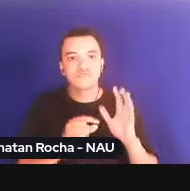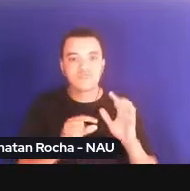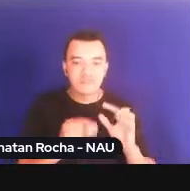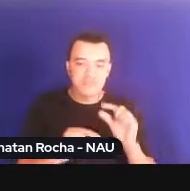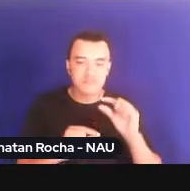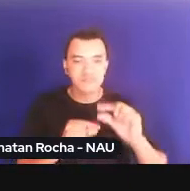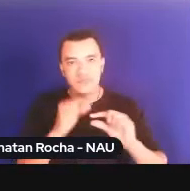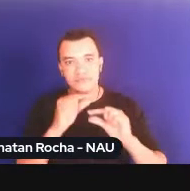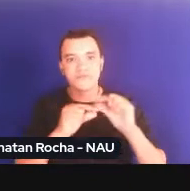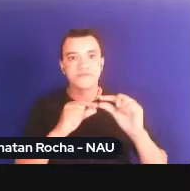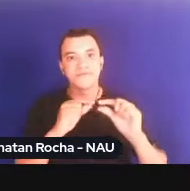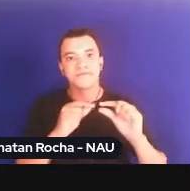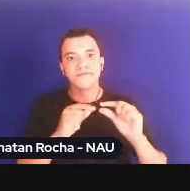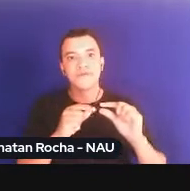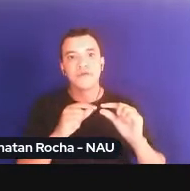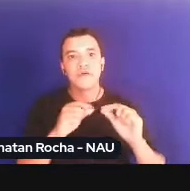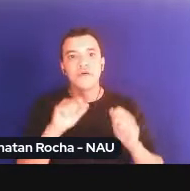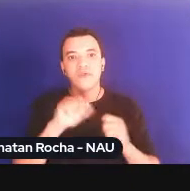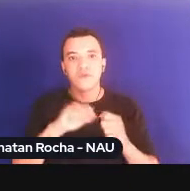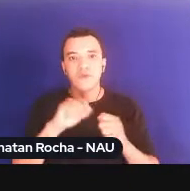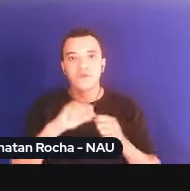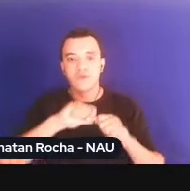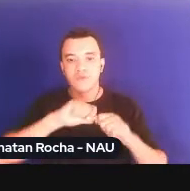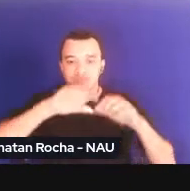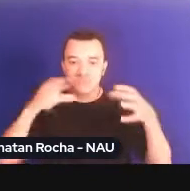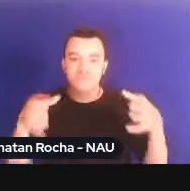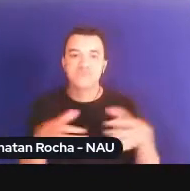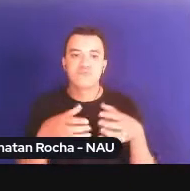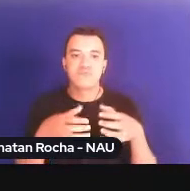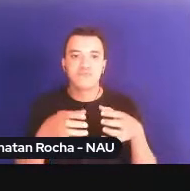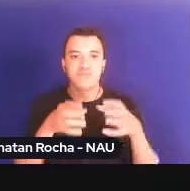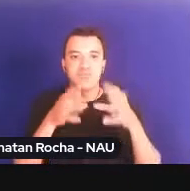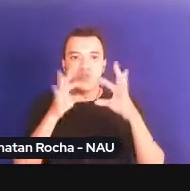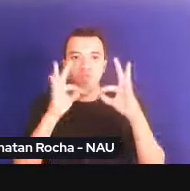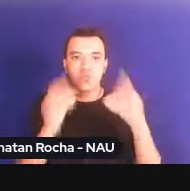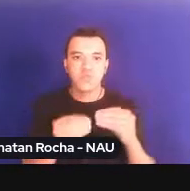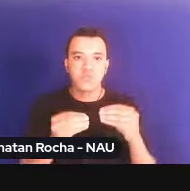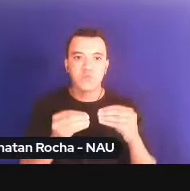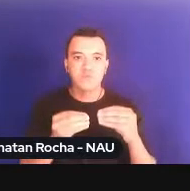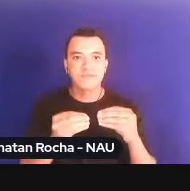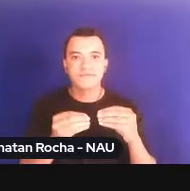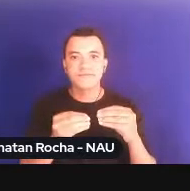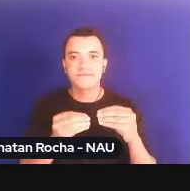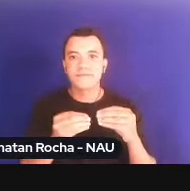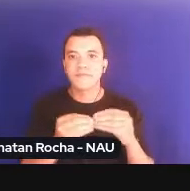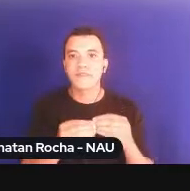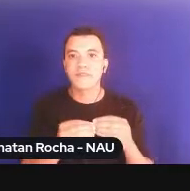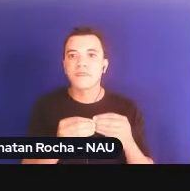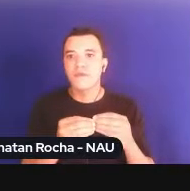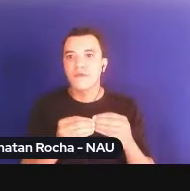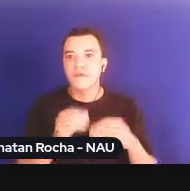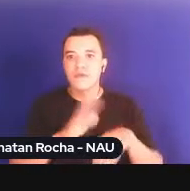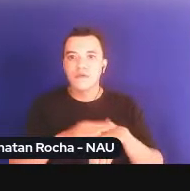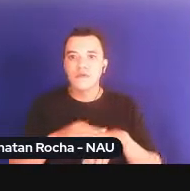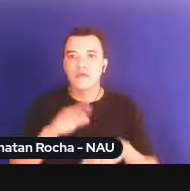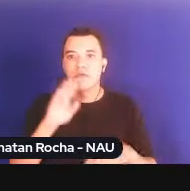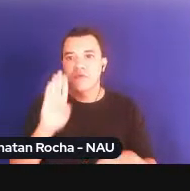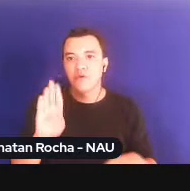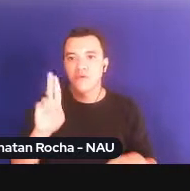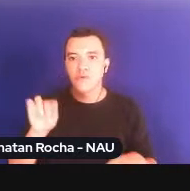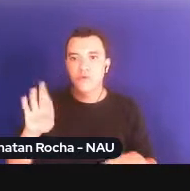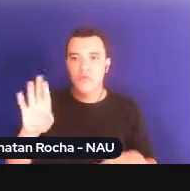paulatinamente, formam um todo, ao que se chamou, em Bueno, de unicidade, uma